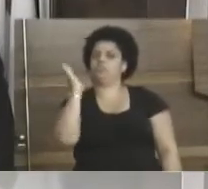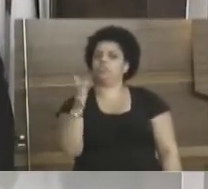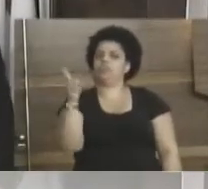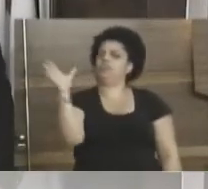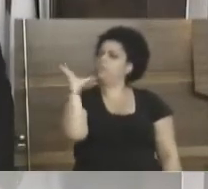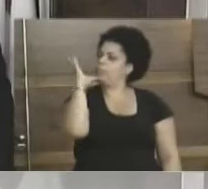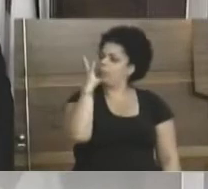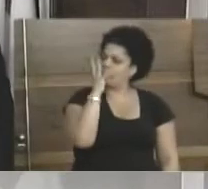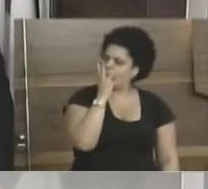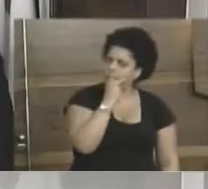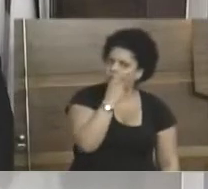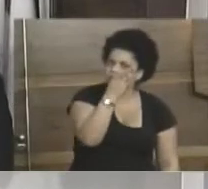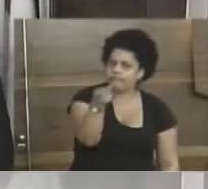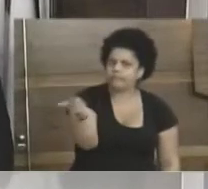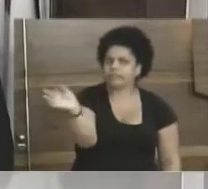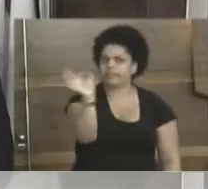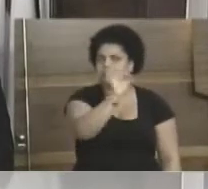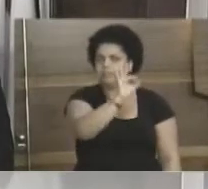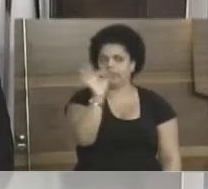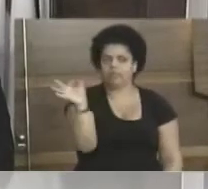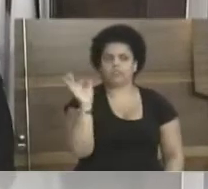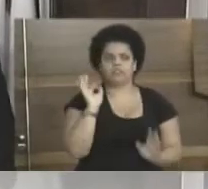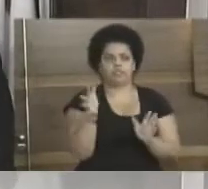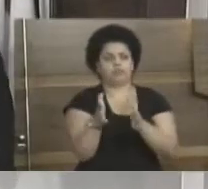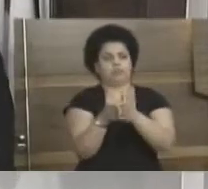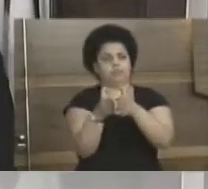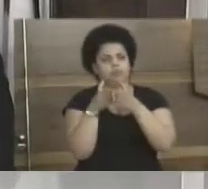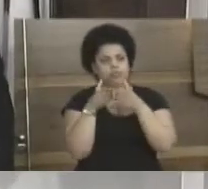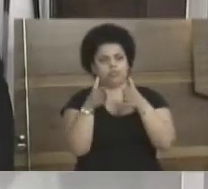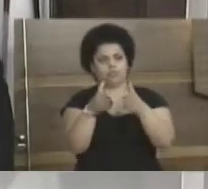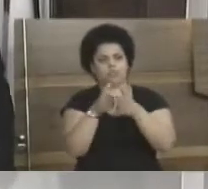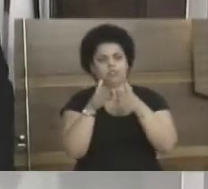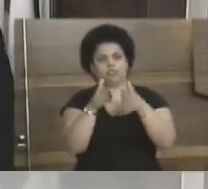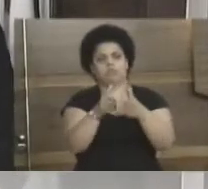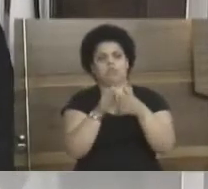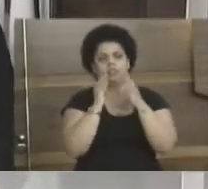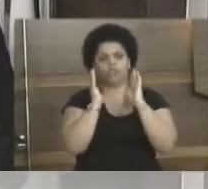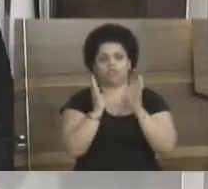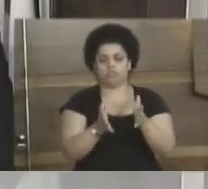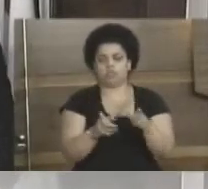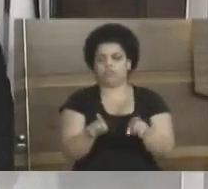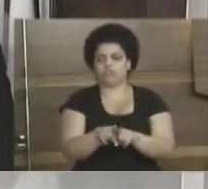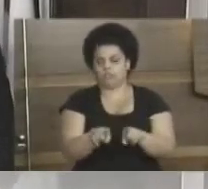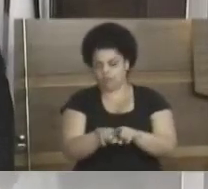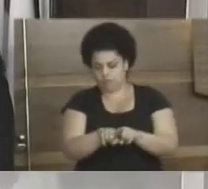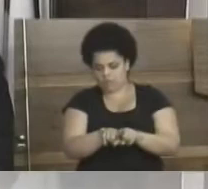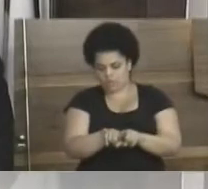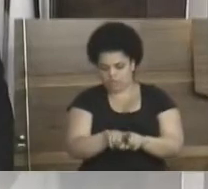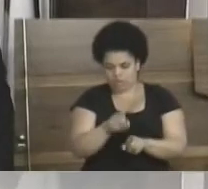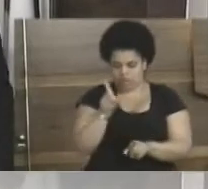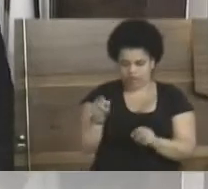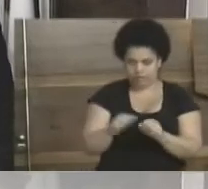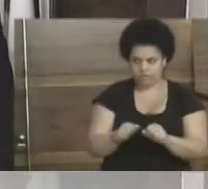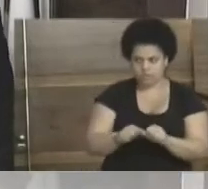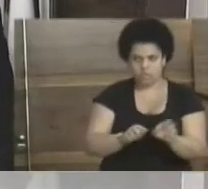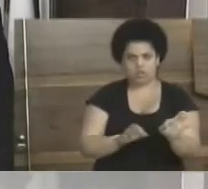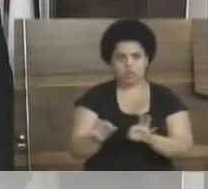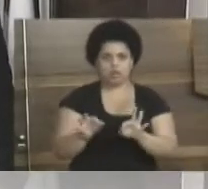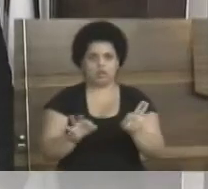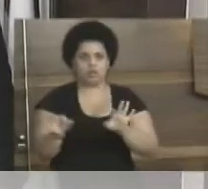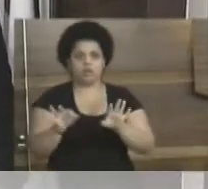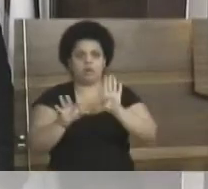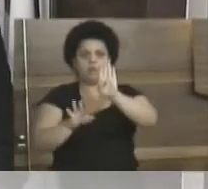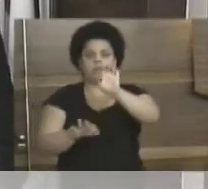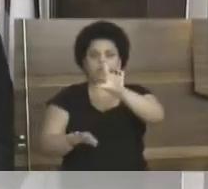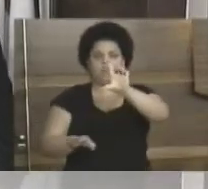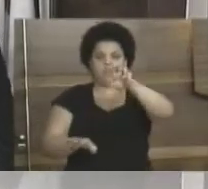ir ali fazer uma visita, fazer aquele reparo na iluminação pública na quadra. Também, lá, fazer um reparo na quadra do